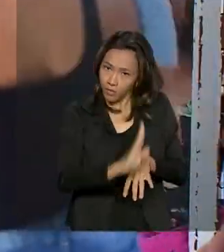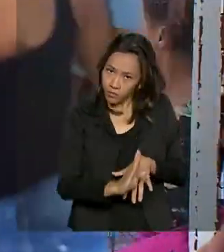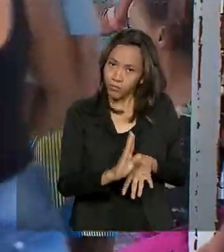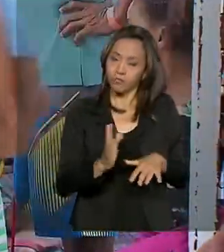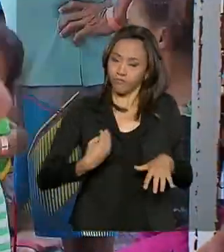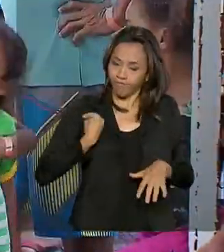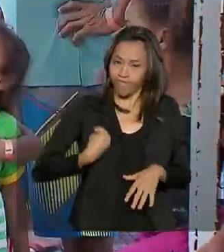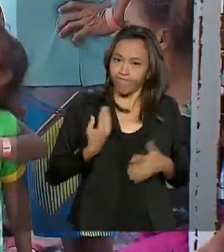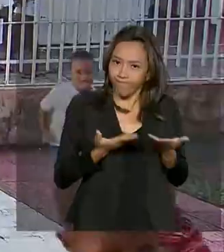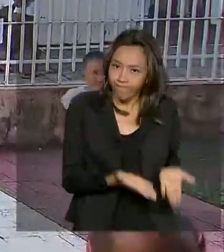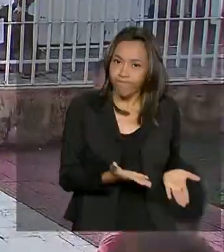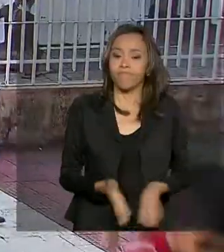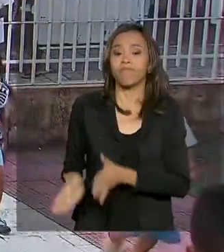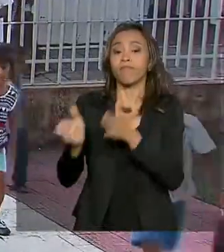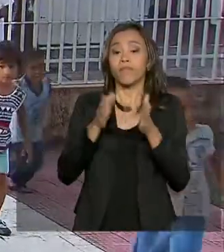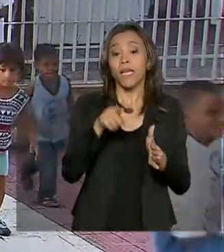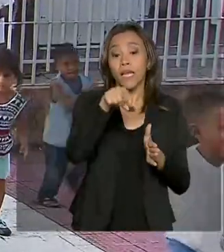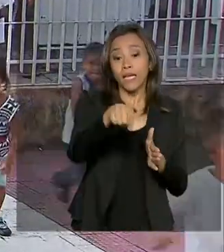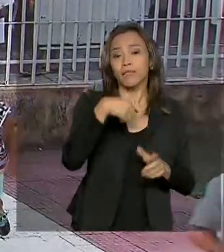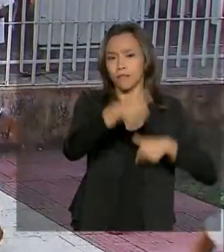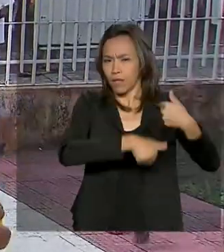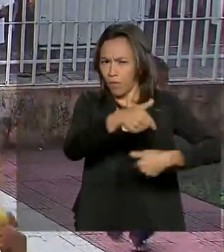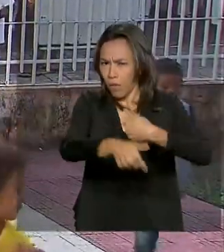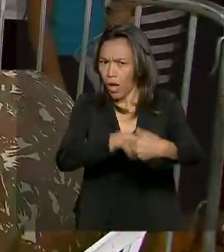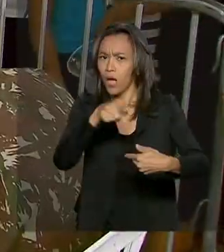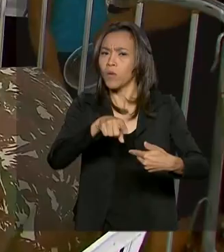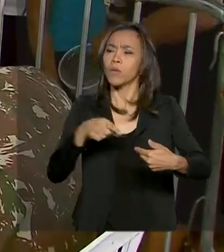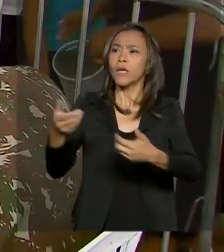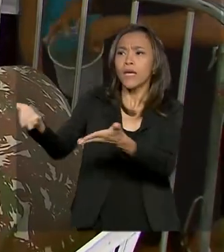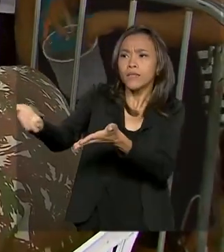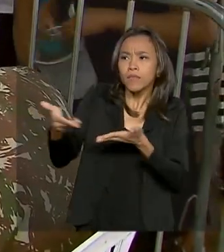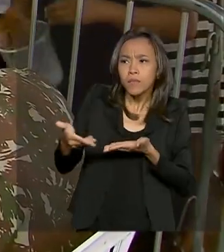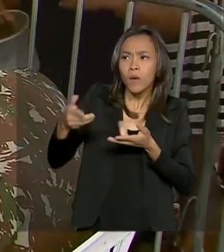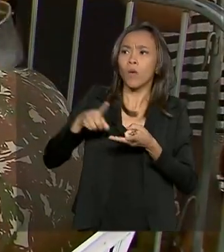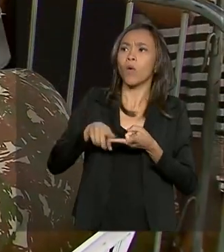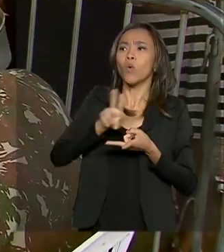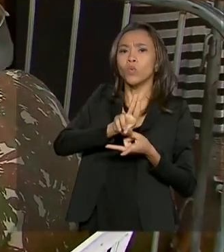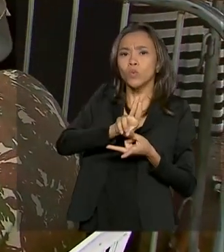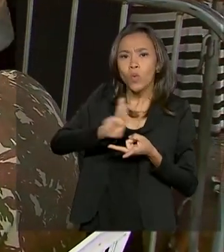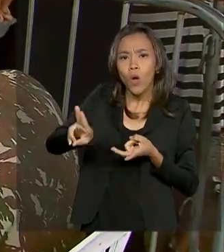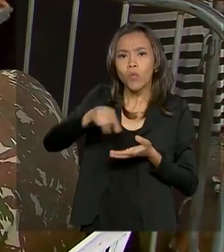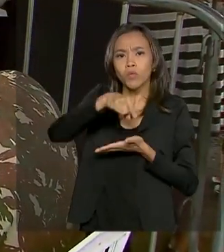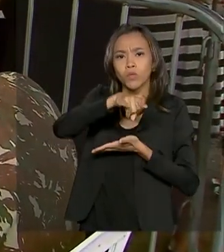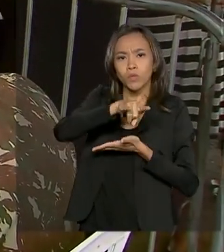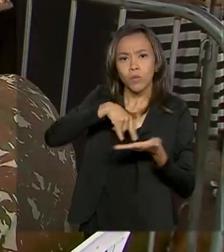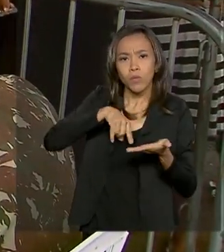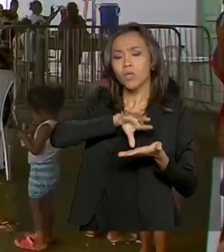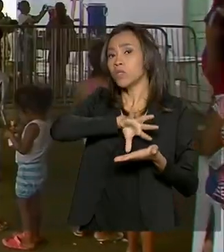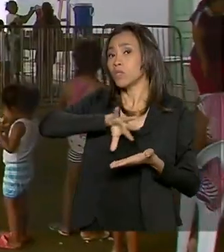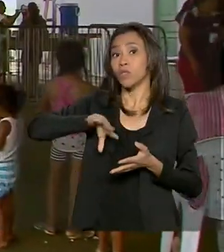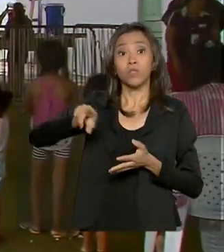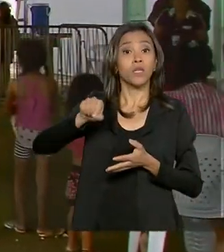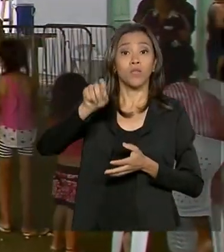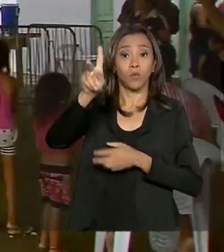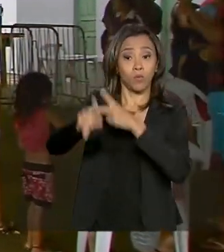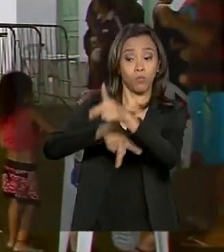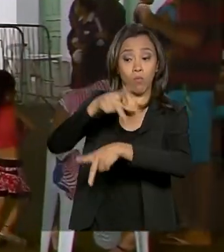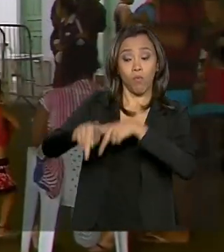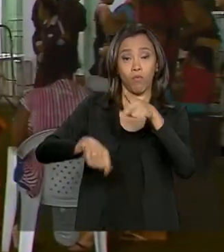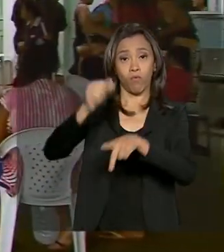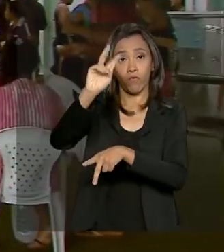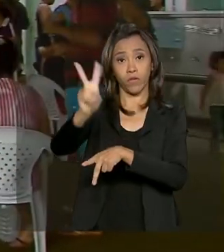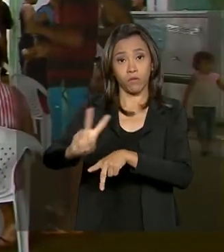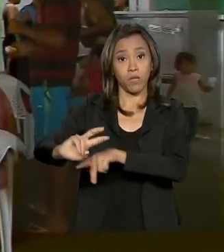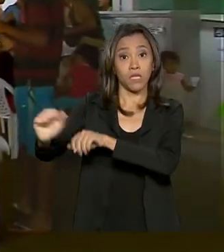A Operação Acolhida realiza o trabalho de recepção, identificação e acolhimento de venezuelanos que chegam ao